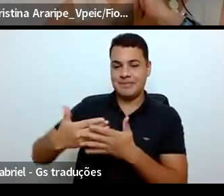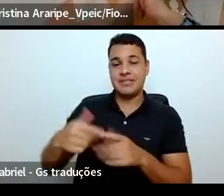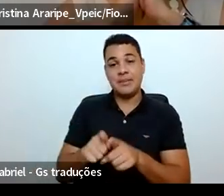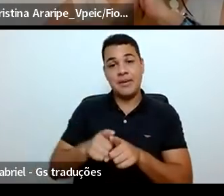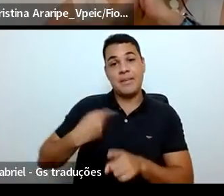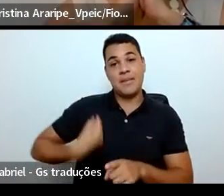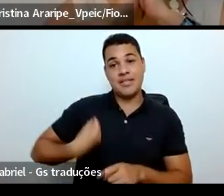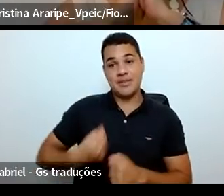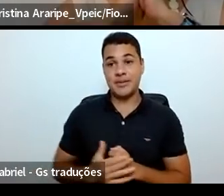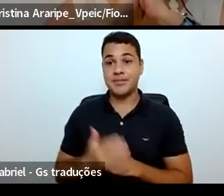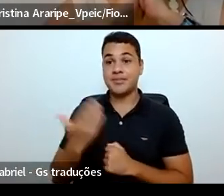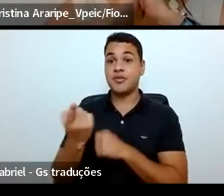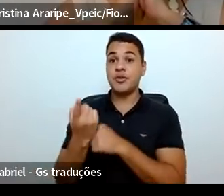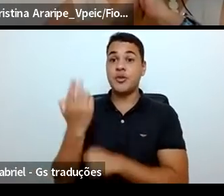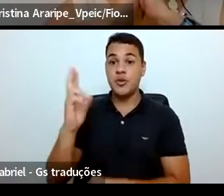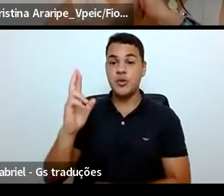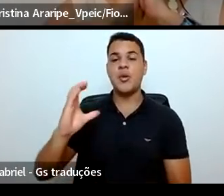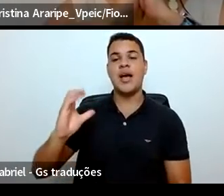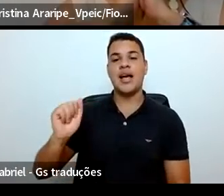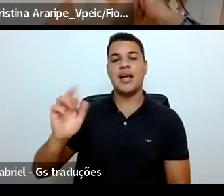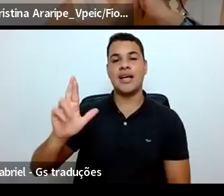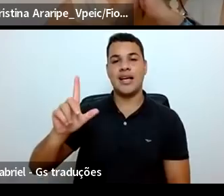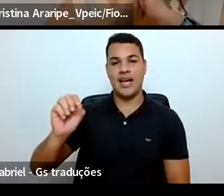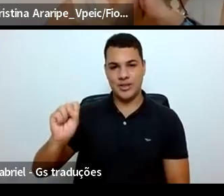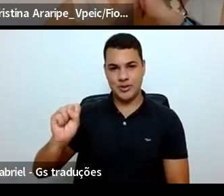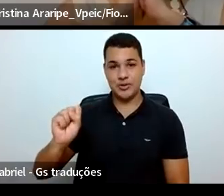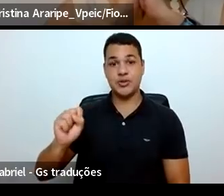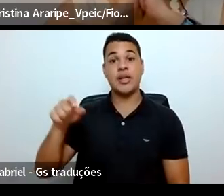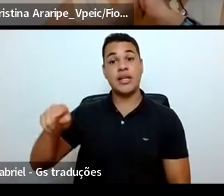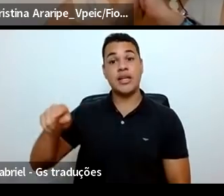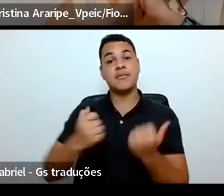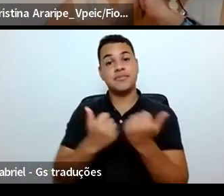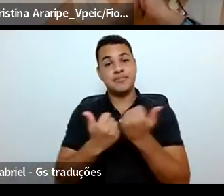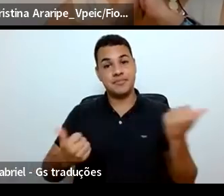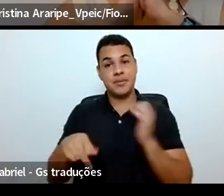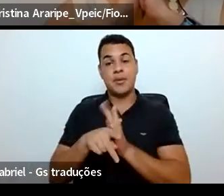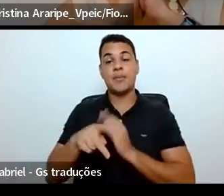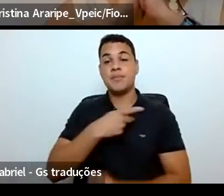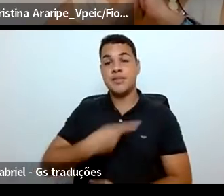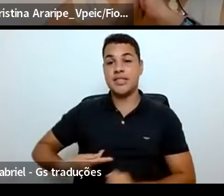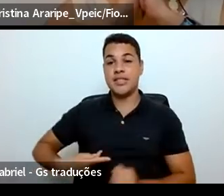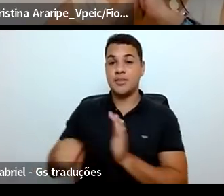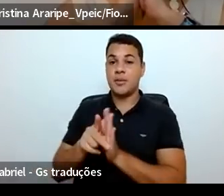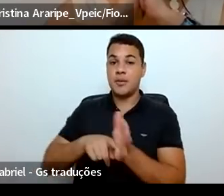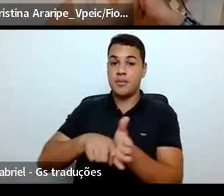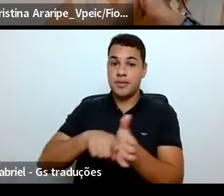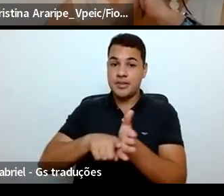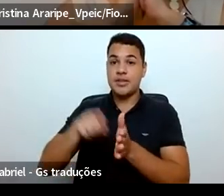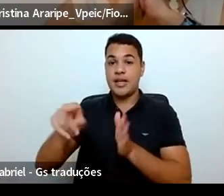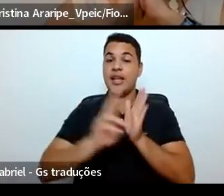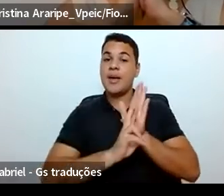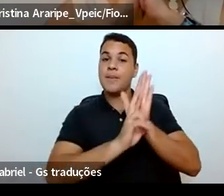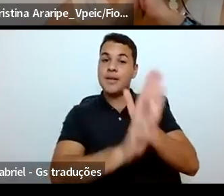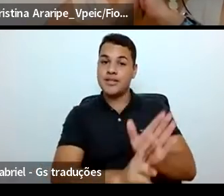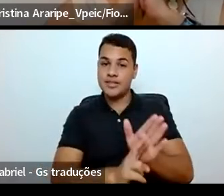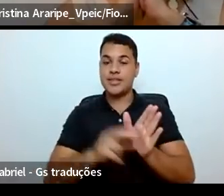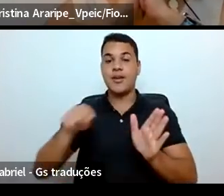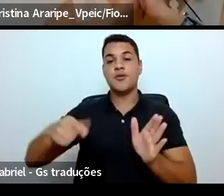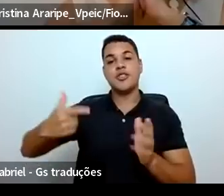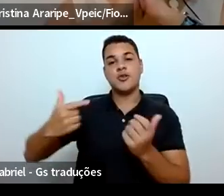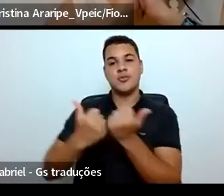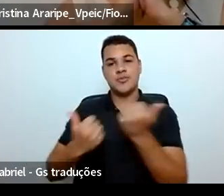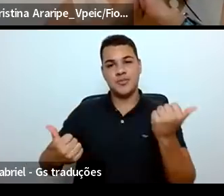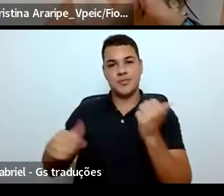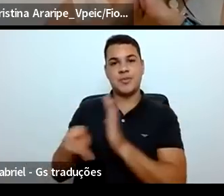doutor Carlos Eduardo Brou, que é assessor da Vice-Presidência de Pesquisa, representa aqui hoje o nosso Vice-Presidente Rodrigo